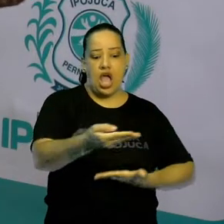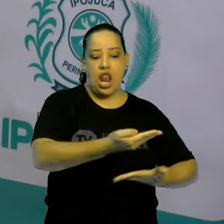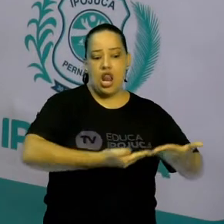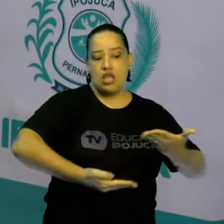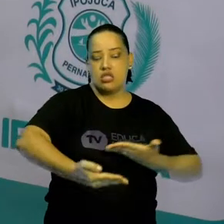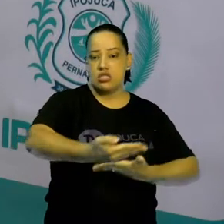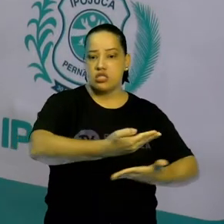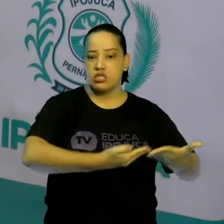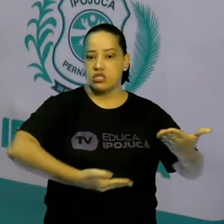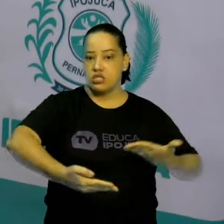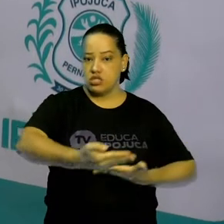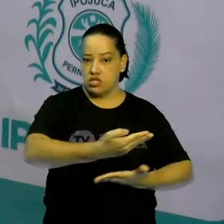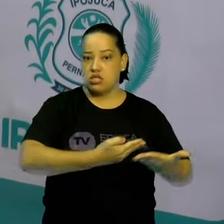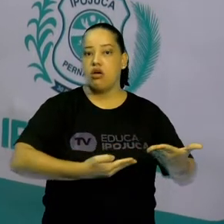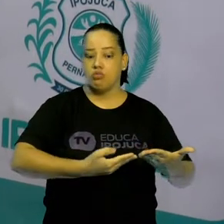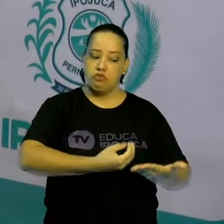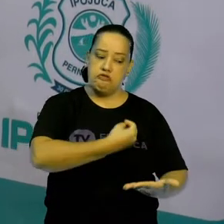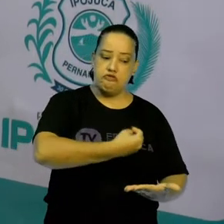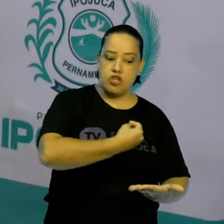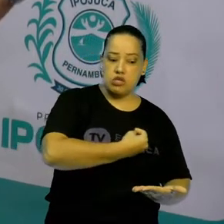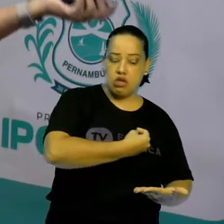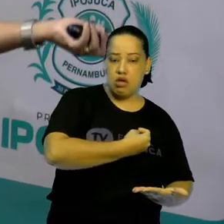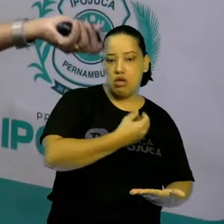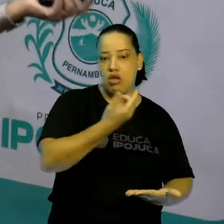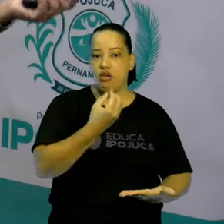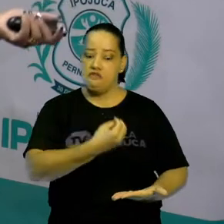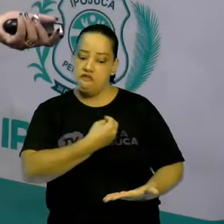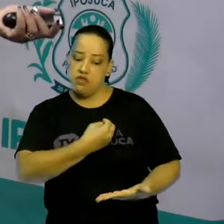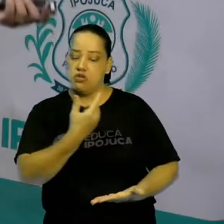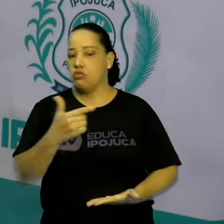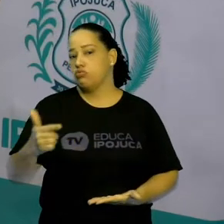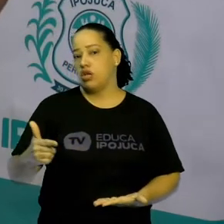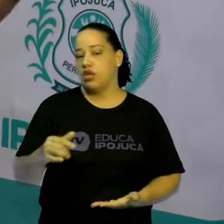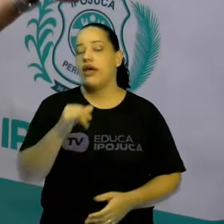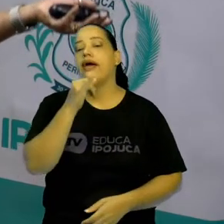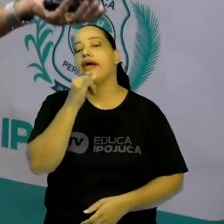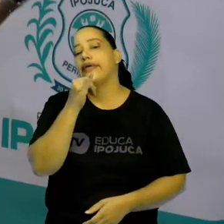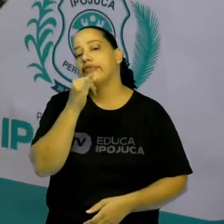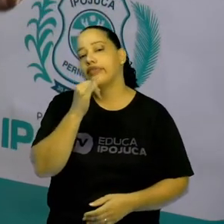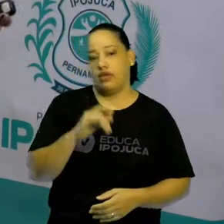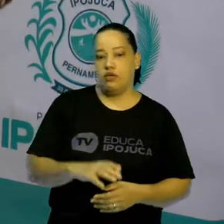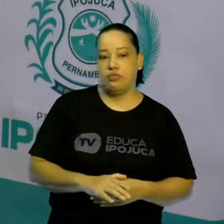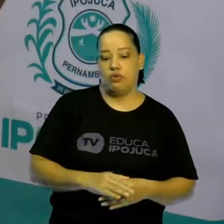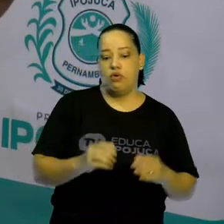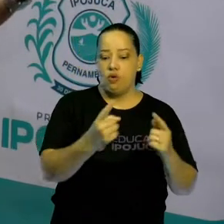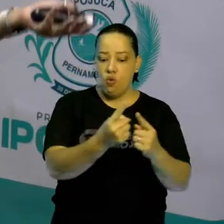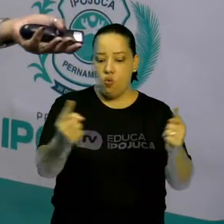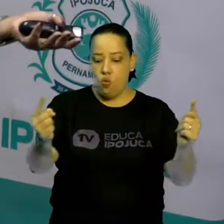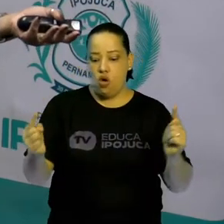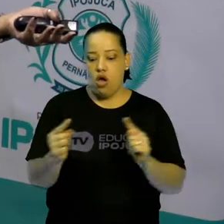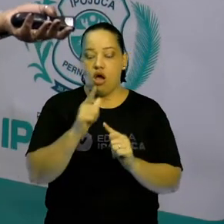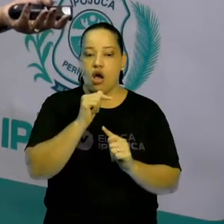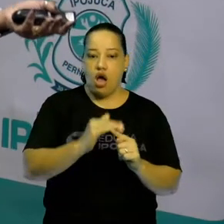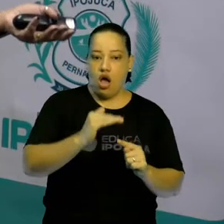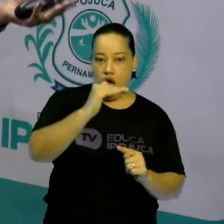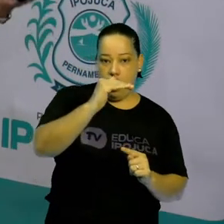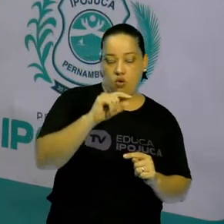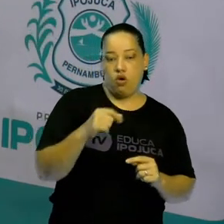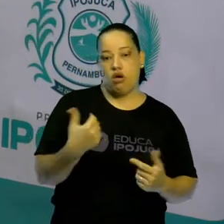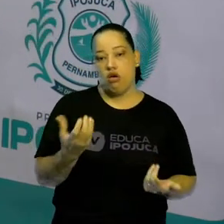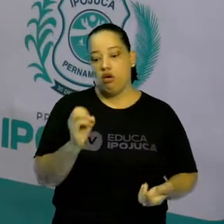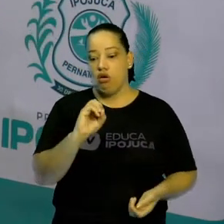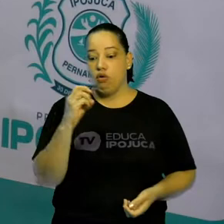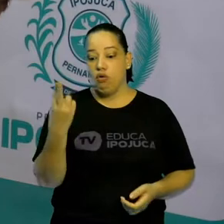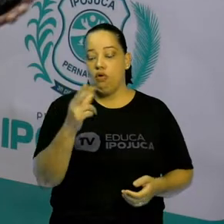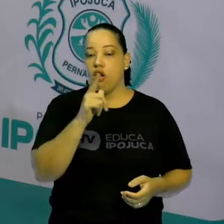os fatores abióticos. Por exemplo, um aquário, um rio, uma floresta. Por exemplo,